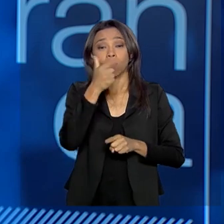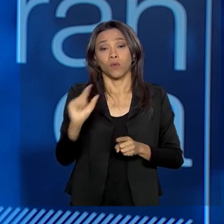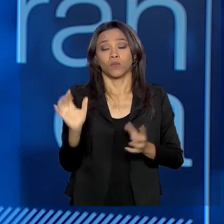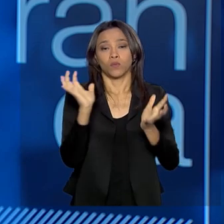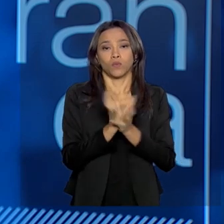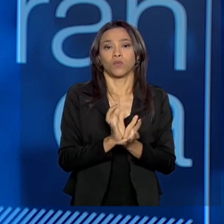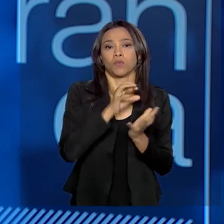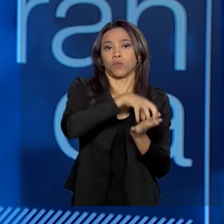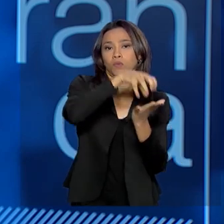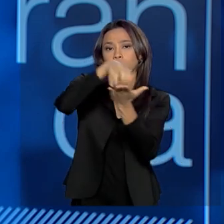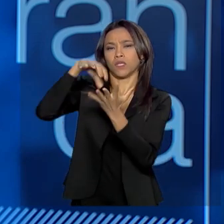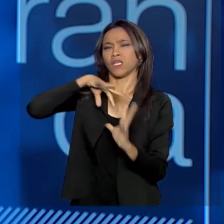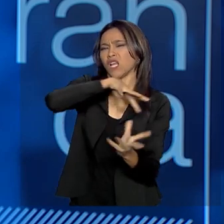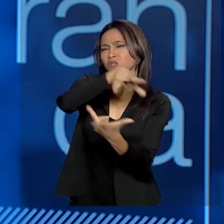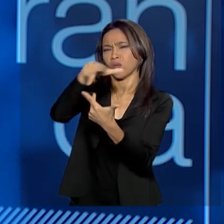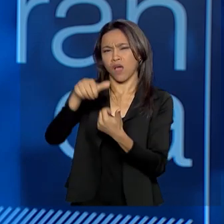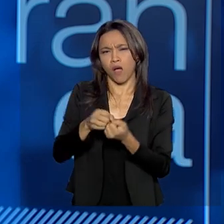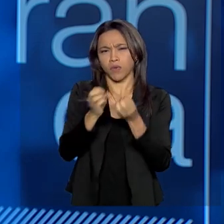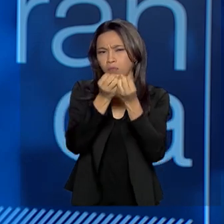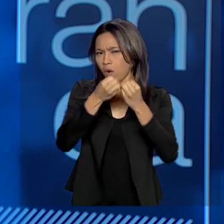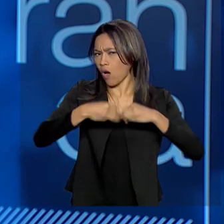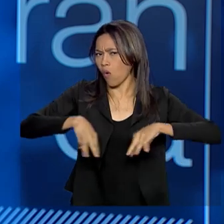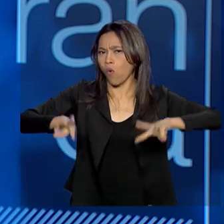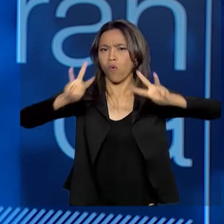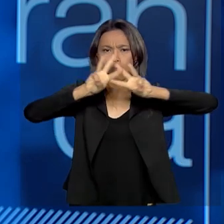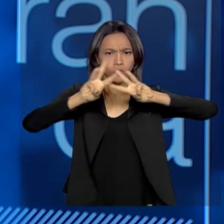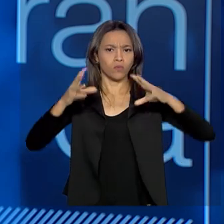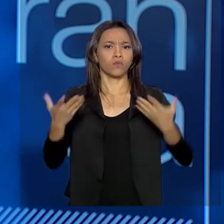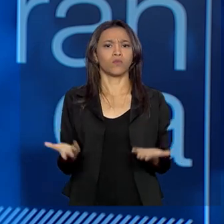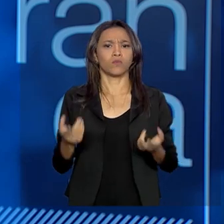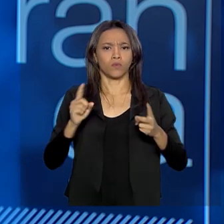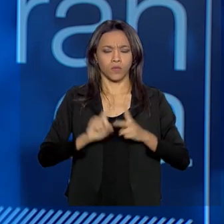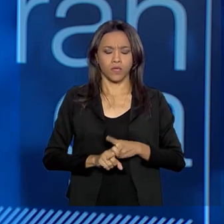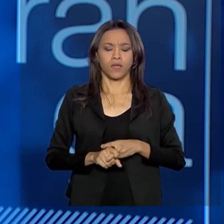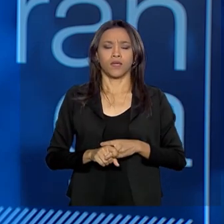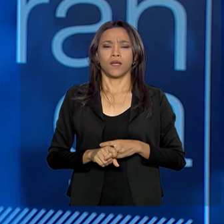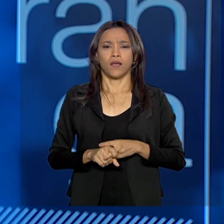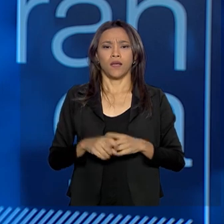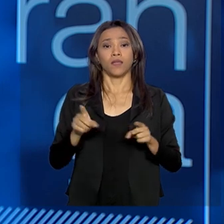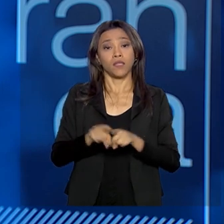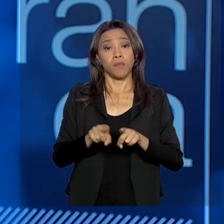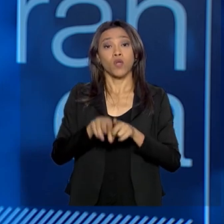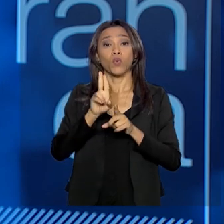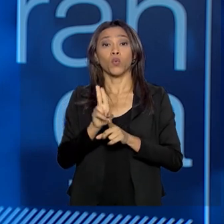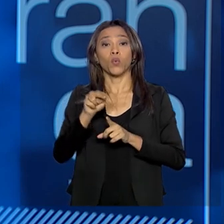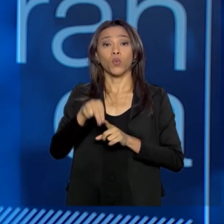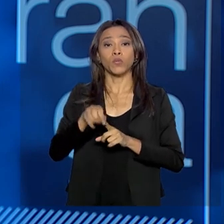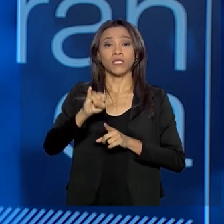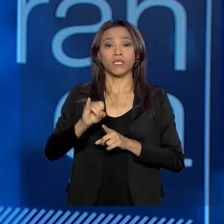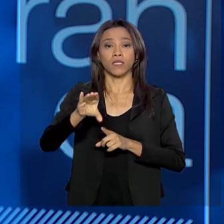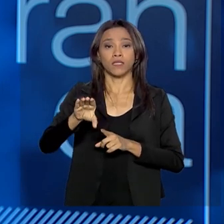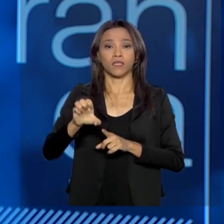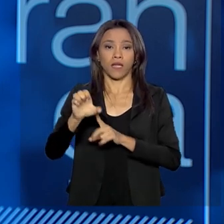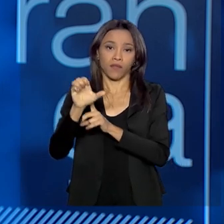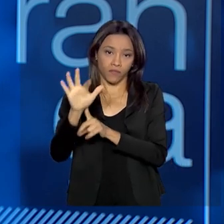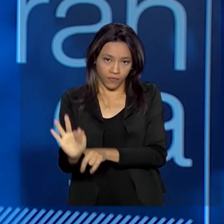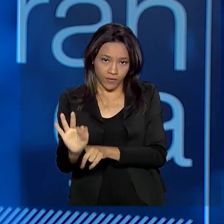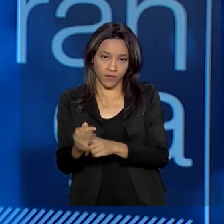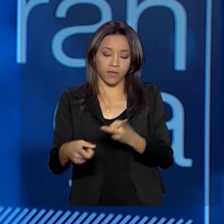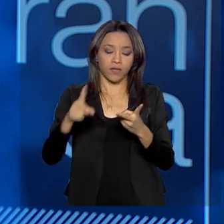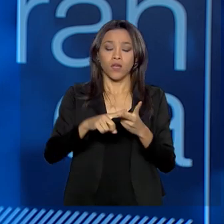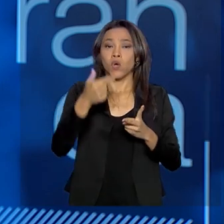notadamente da ONU, o próprio ACNUR, a UNICEF, a Organização Internacional de